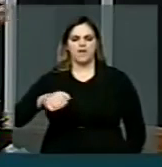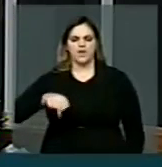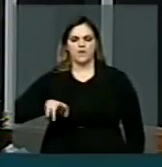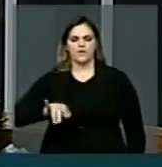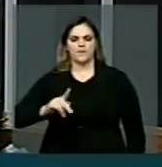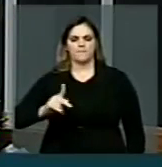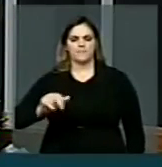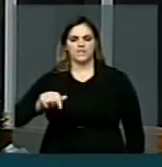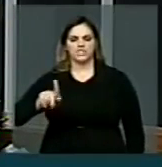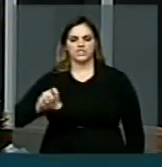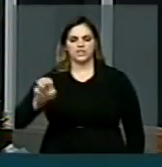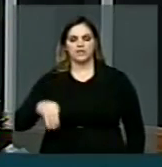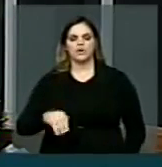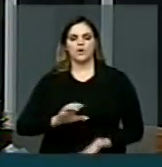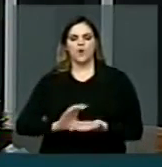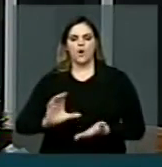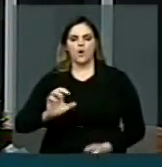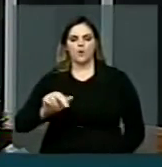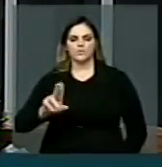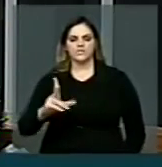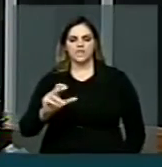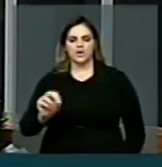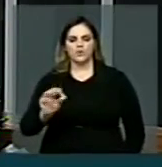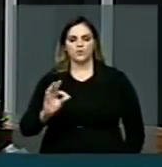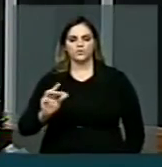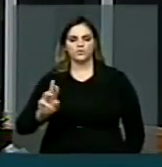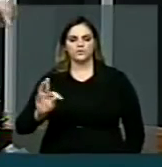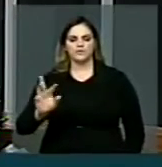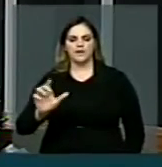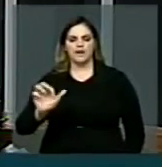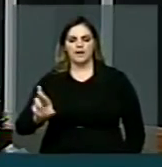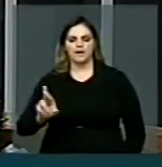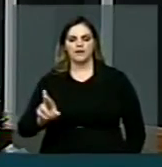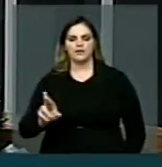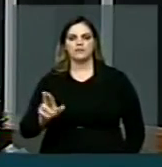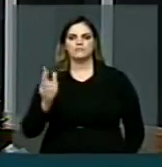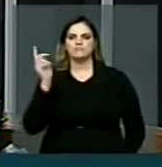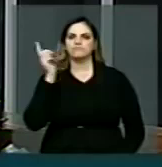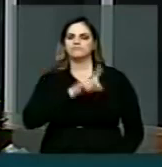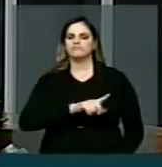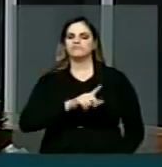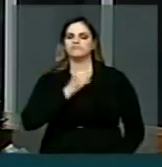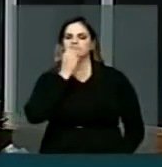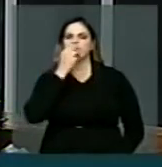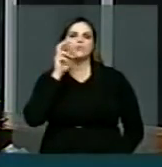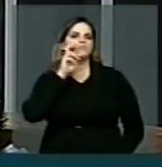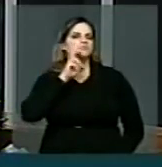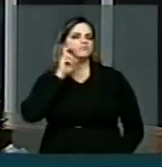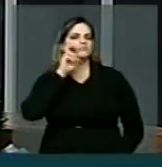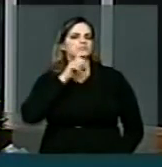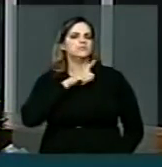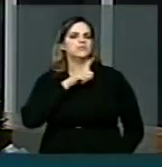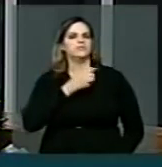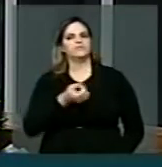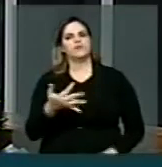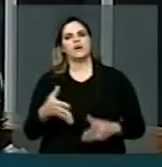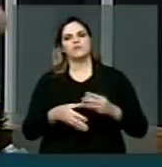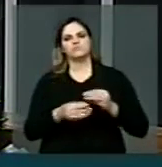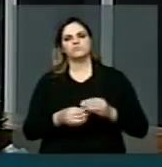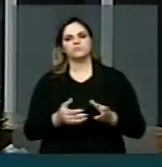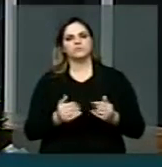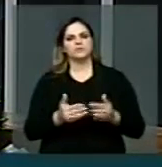Conselho Tutelar. Quero dizer da minha alegria, porque o Rio Grande do Norte é um dos estados melhor contemplados através de emendas que o nosso mandato